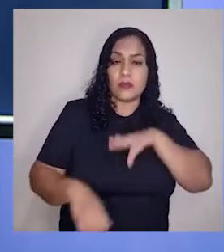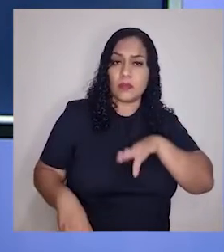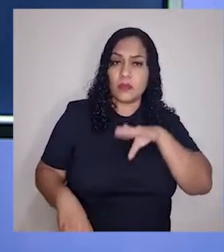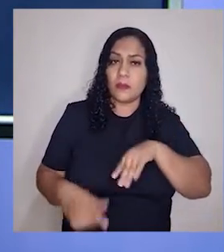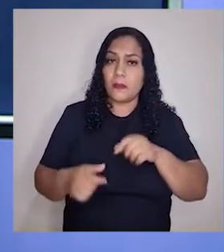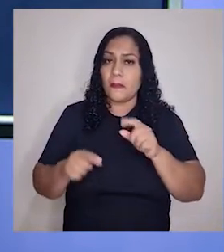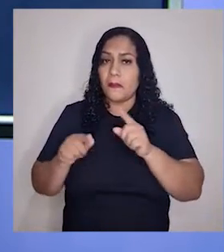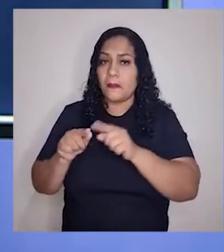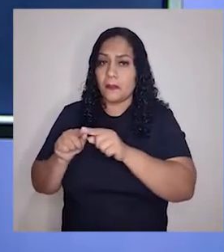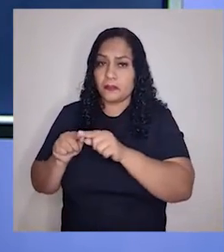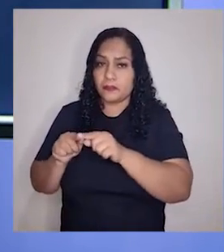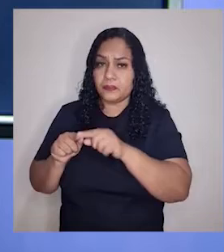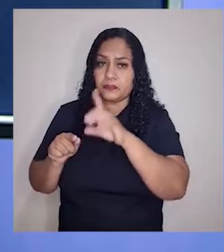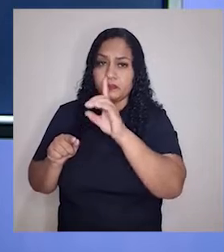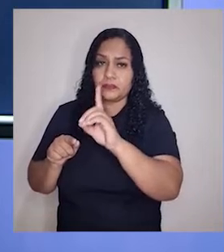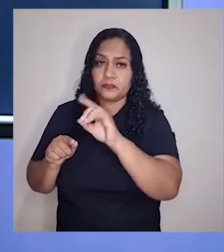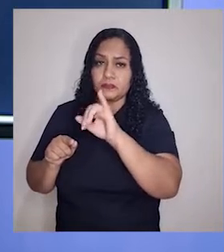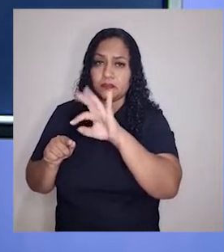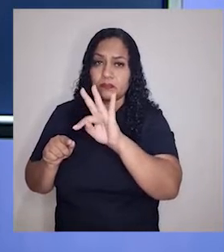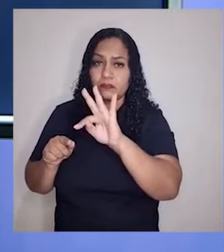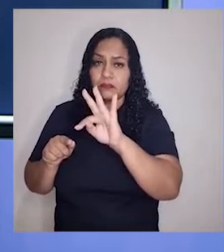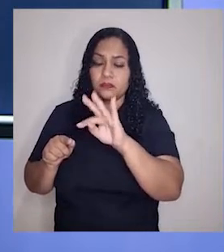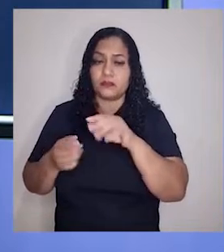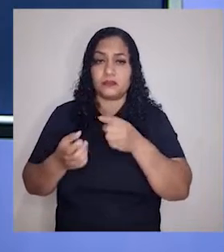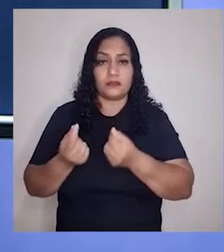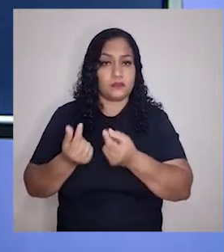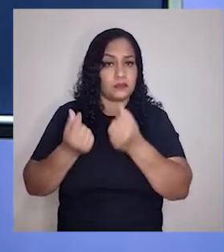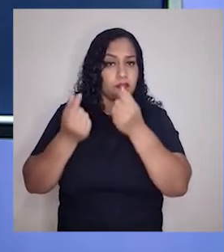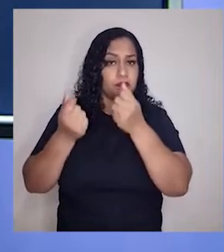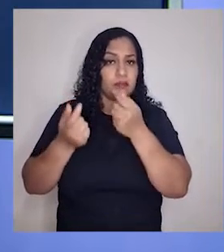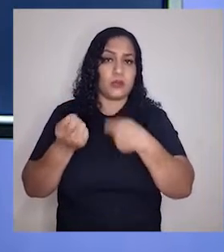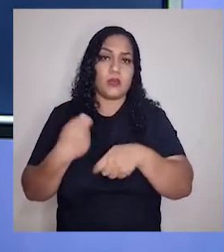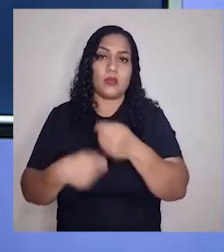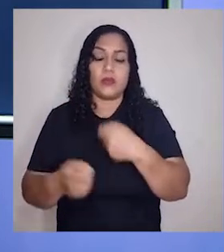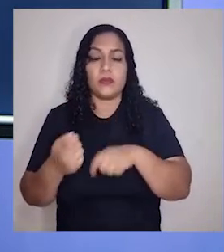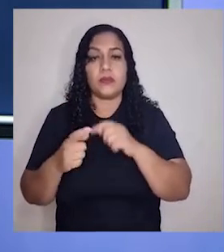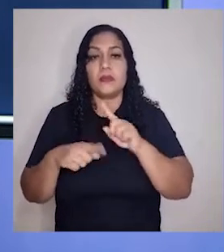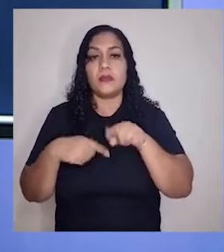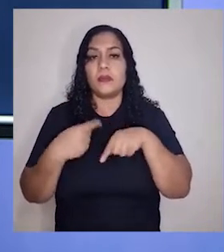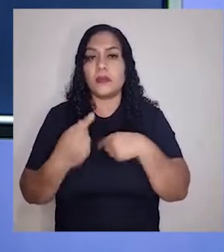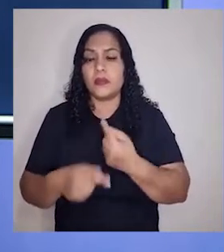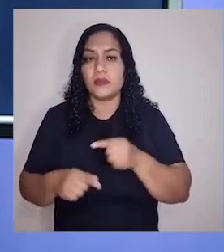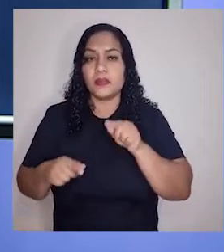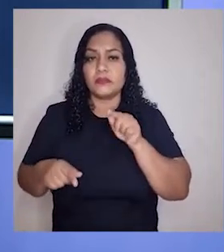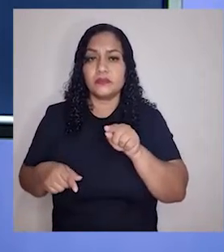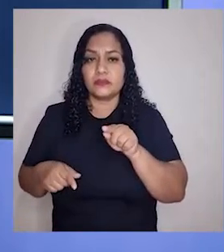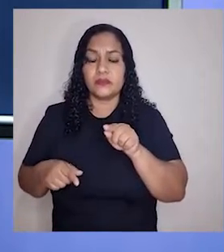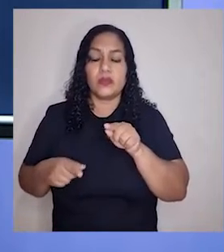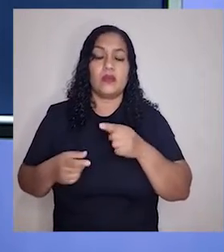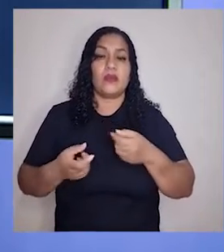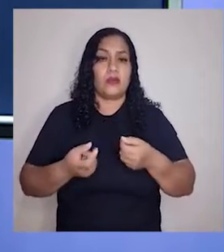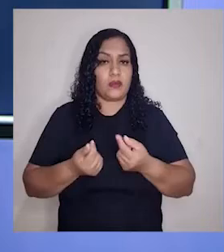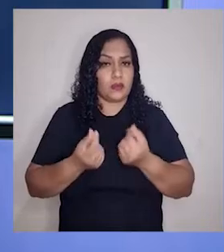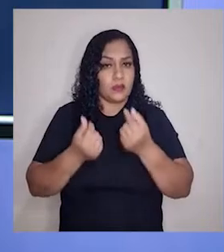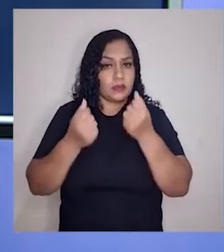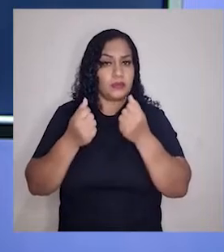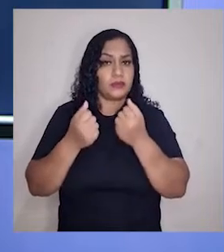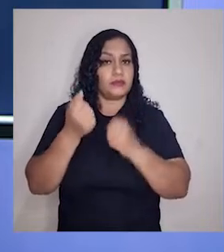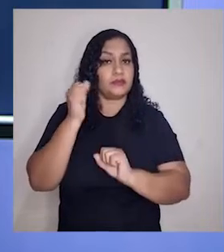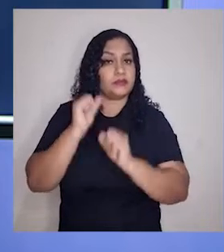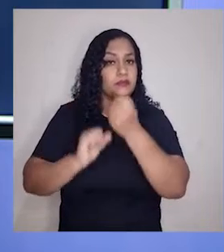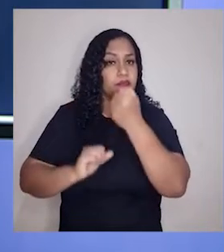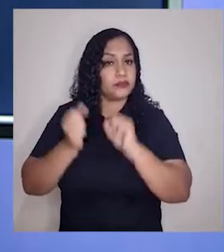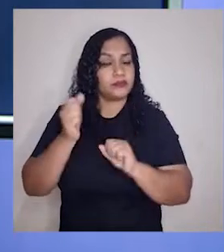fase, tá? Da DIT, capitalismo comercial. A próxima fase é o capitalismo industrial,